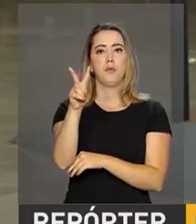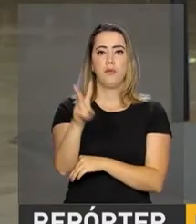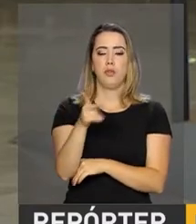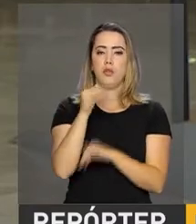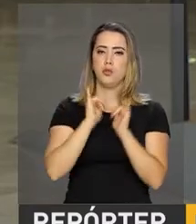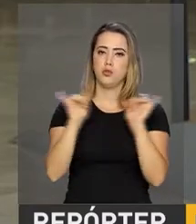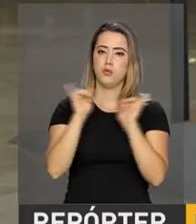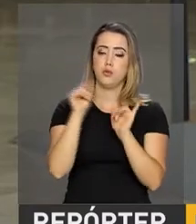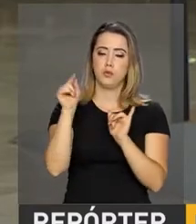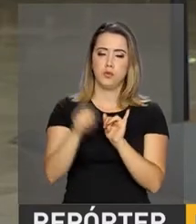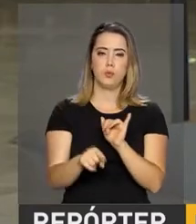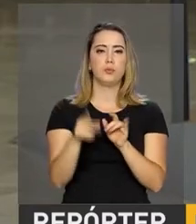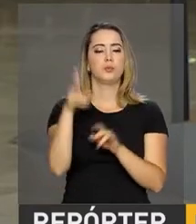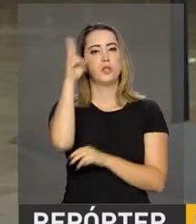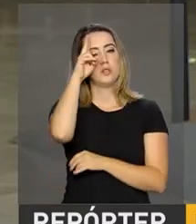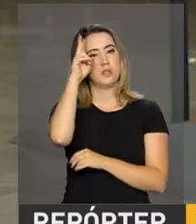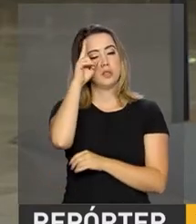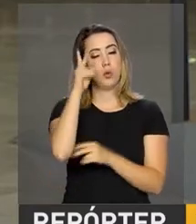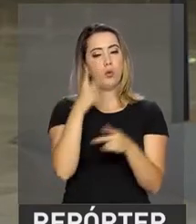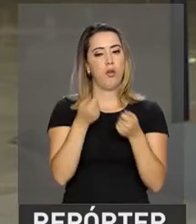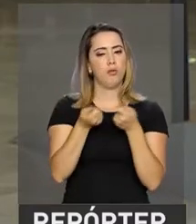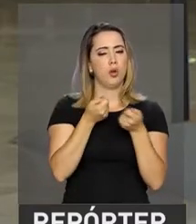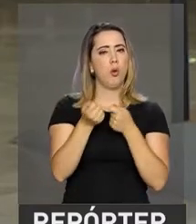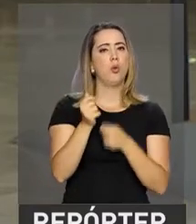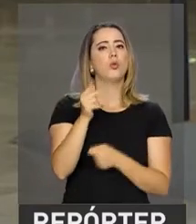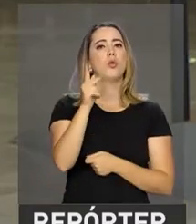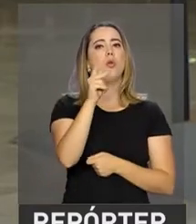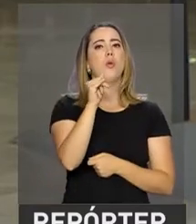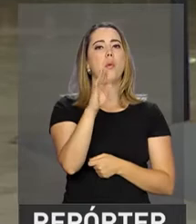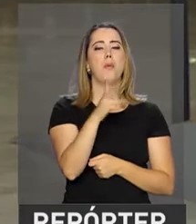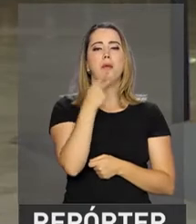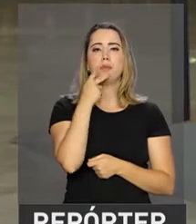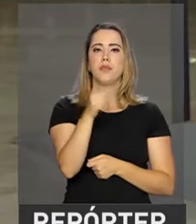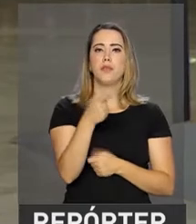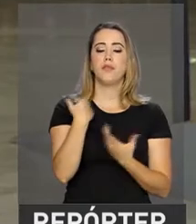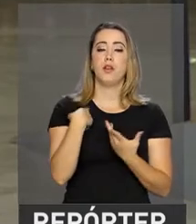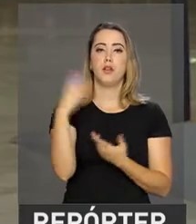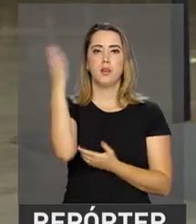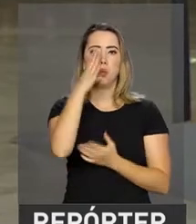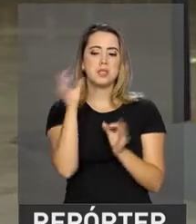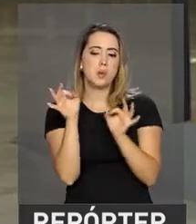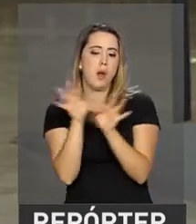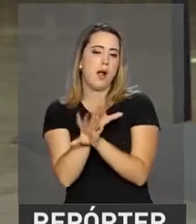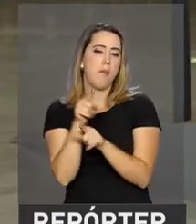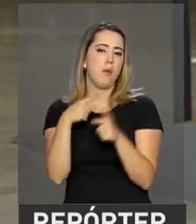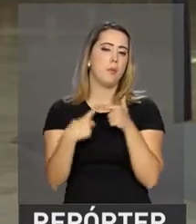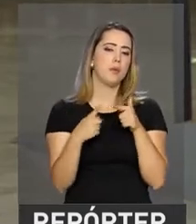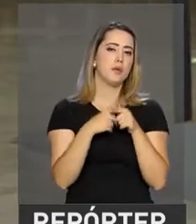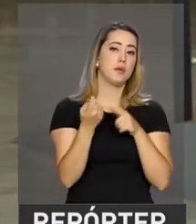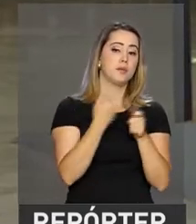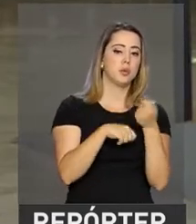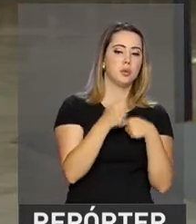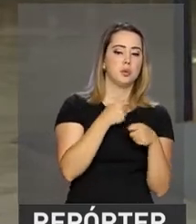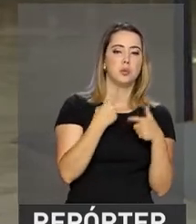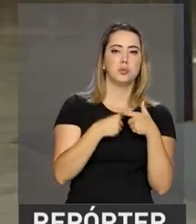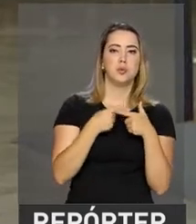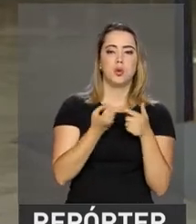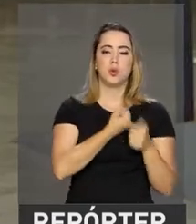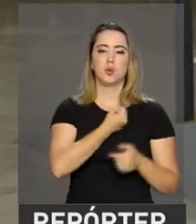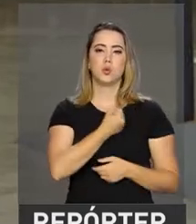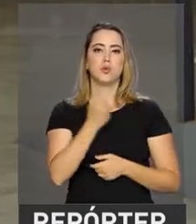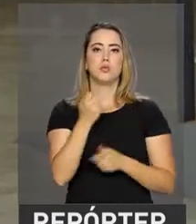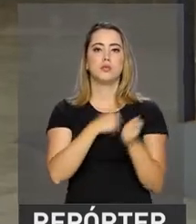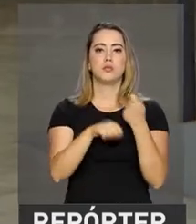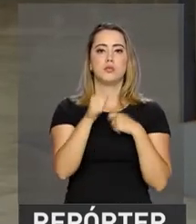relatório monitor do PIB e concluiu que o Brasil deixou a recessão a partir dos dados consolidados da economia